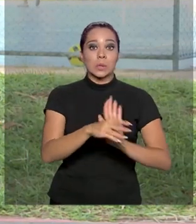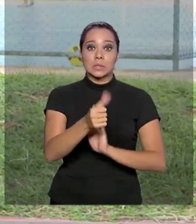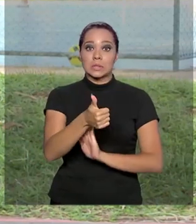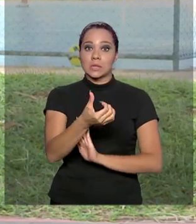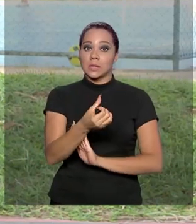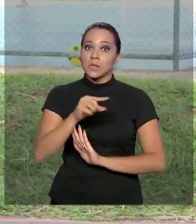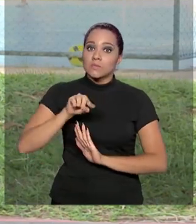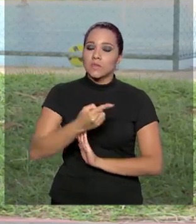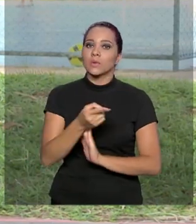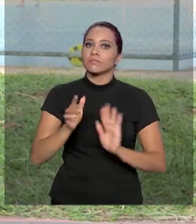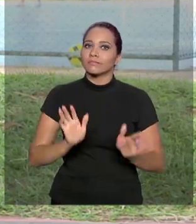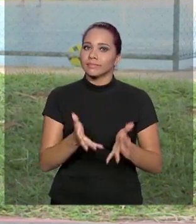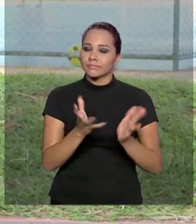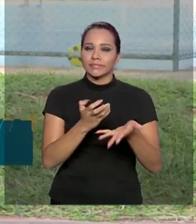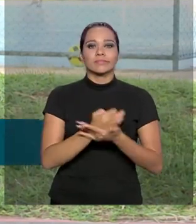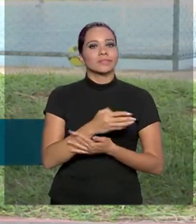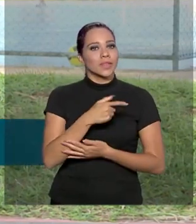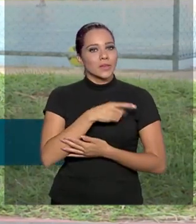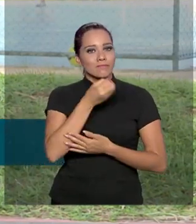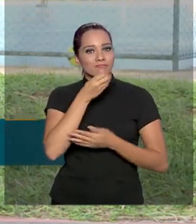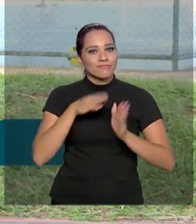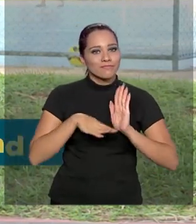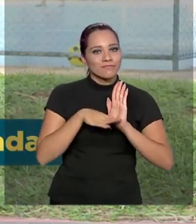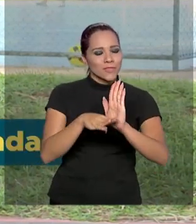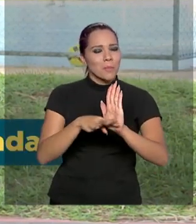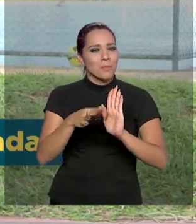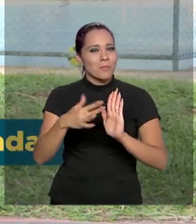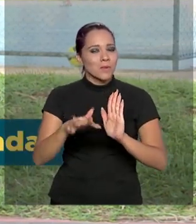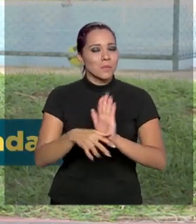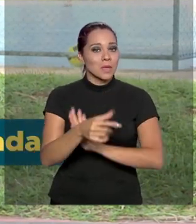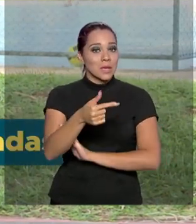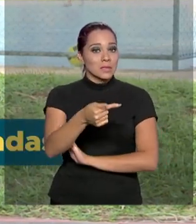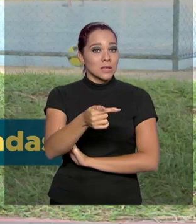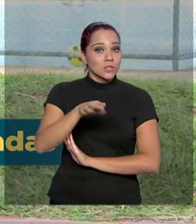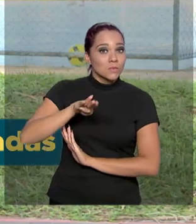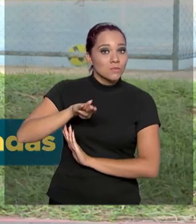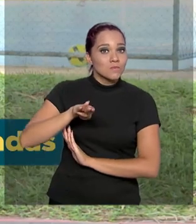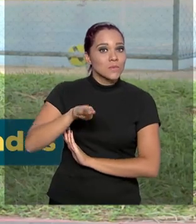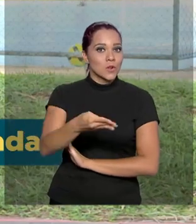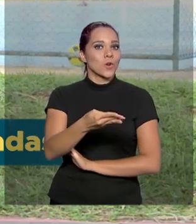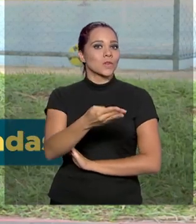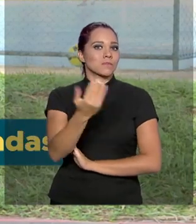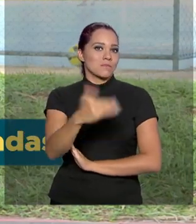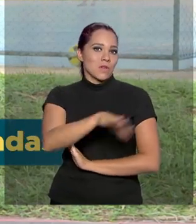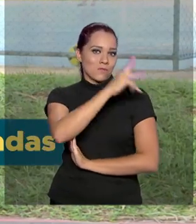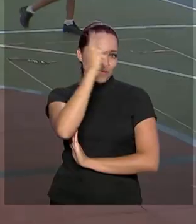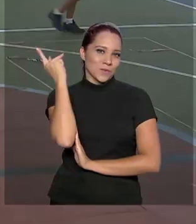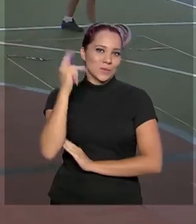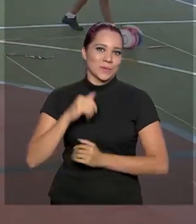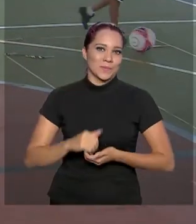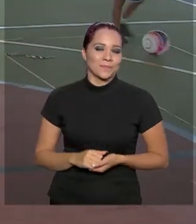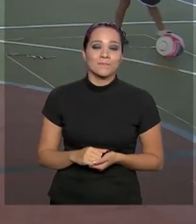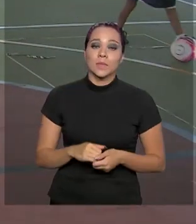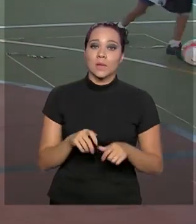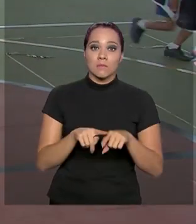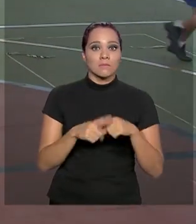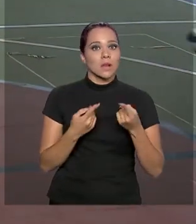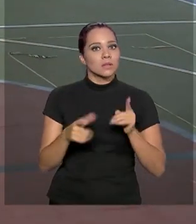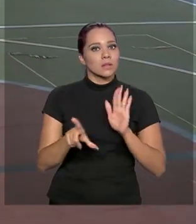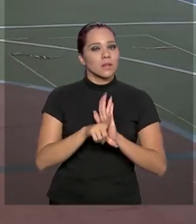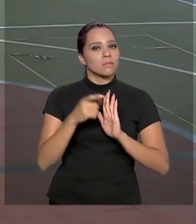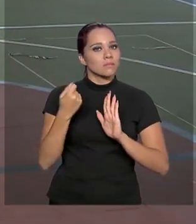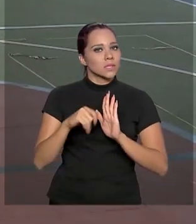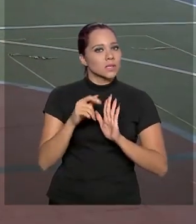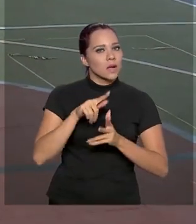mil iniciativas, que beneficiaram pelo menos 7 milhões e meio de pessoas. Mas ela precisava